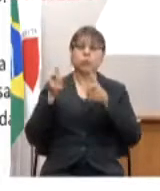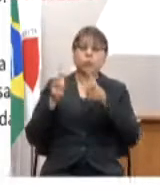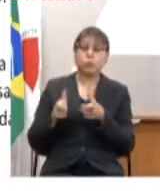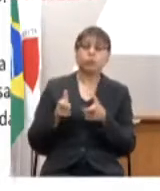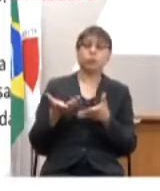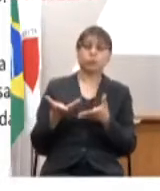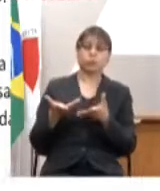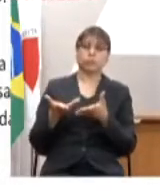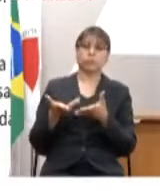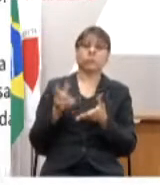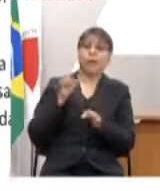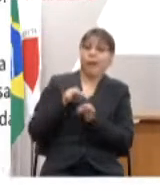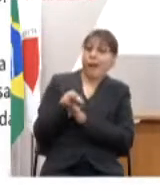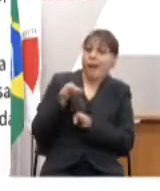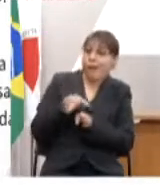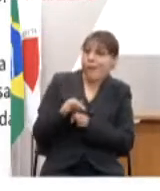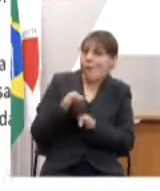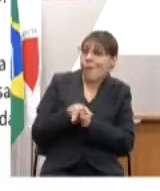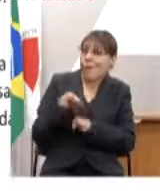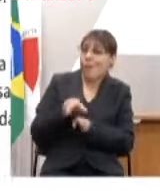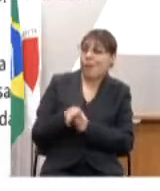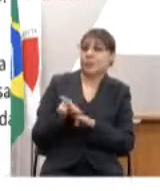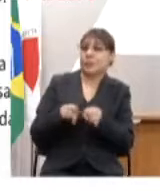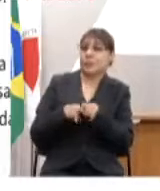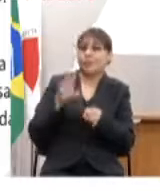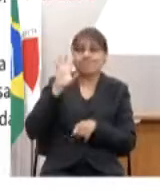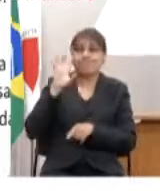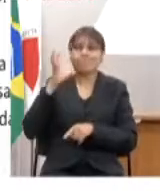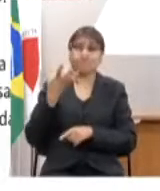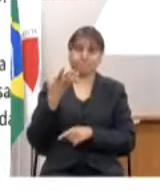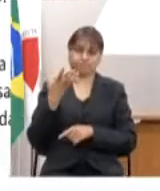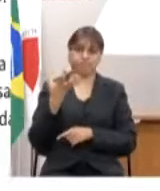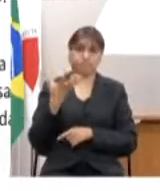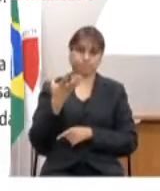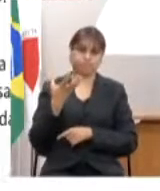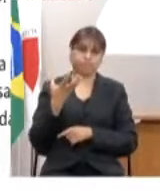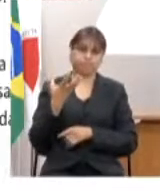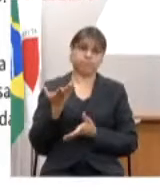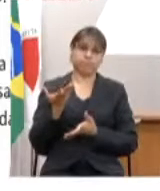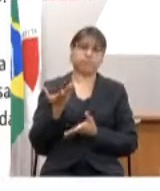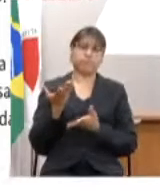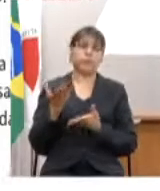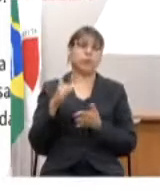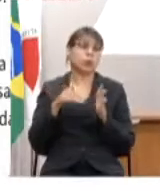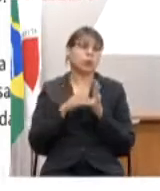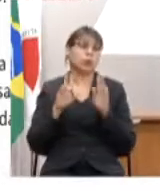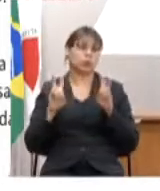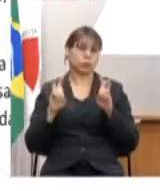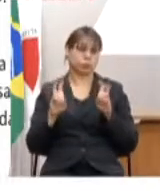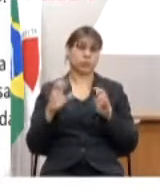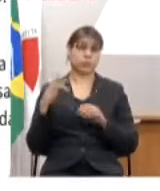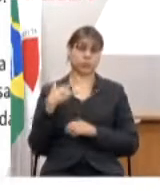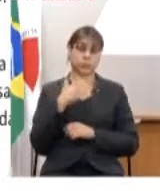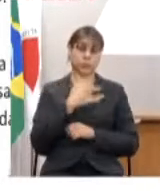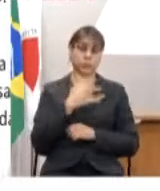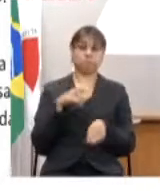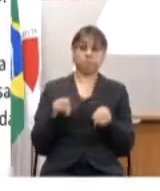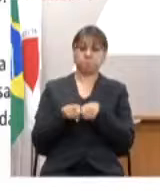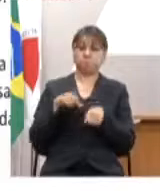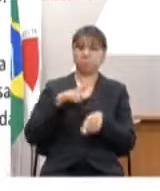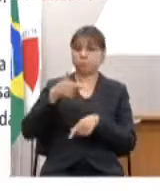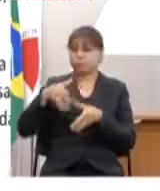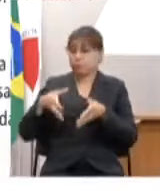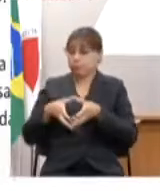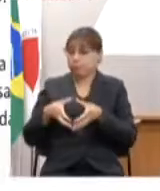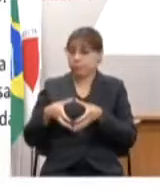de aconselhamento e de tomada de decisões vinculadas à saúde nós temos também o Comitê de